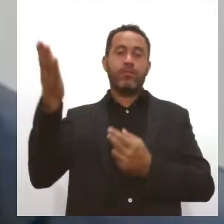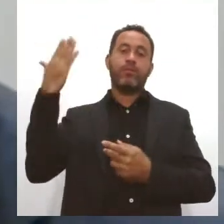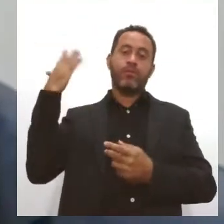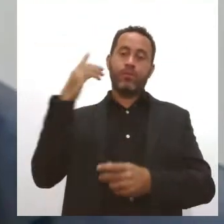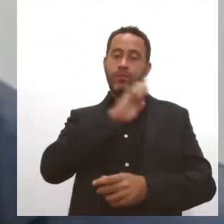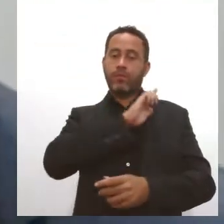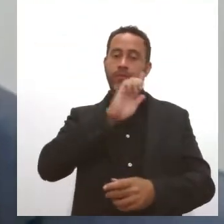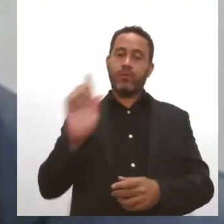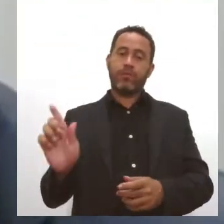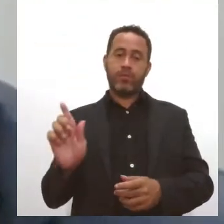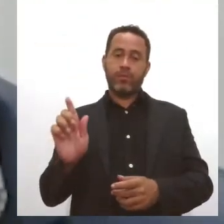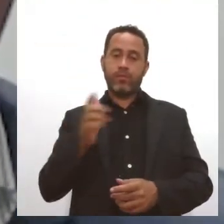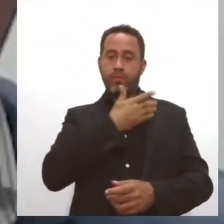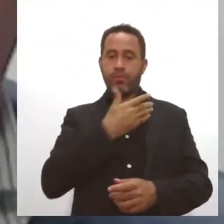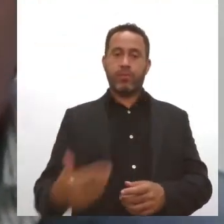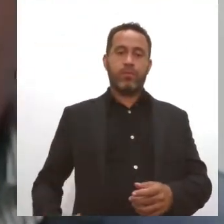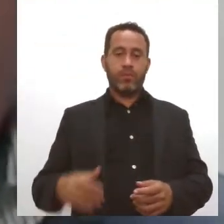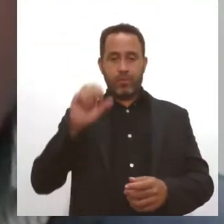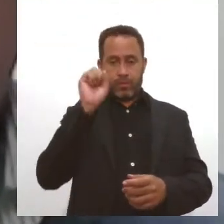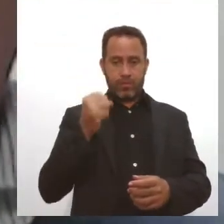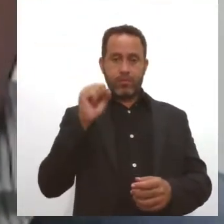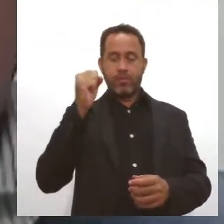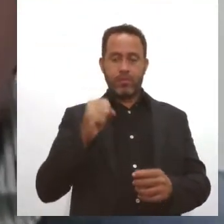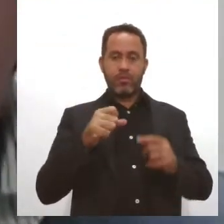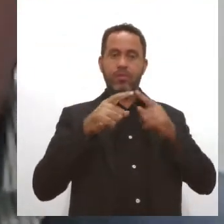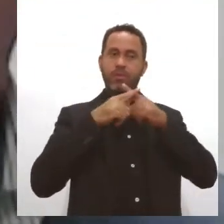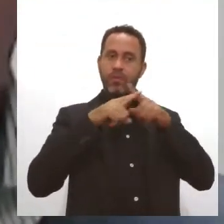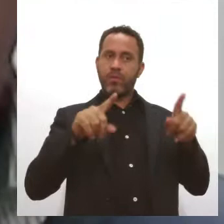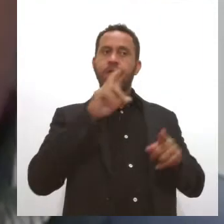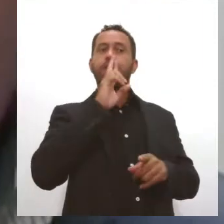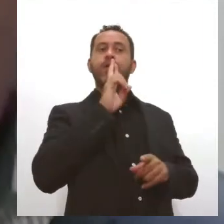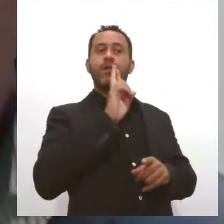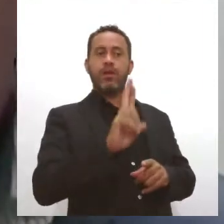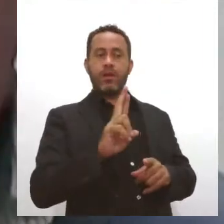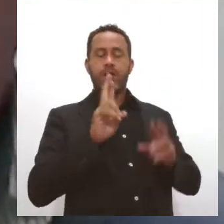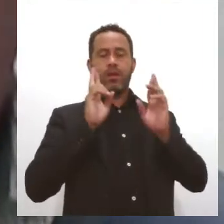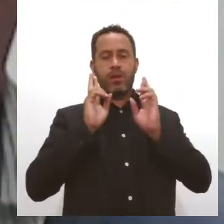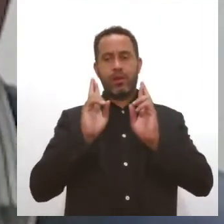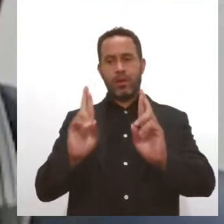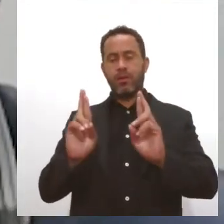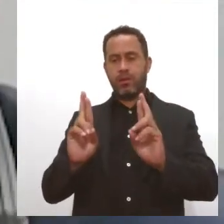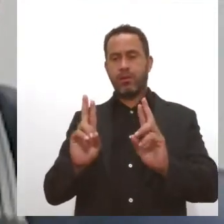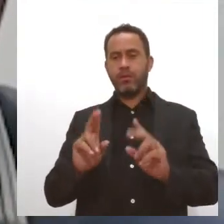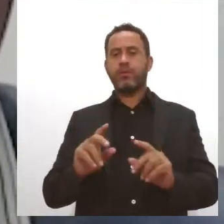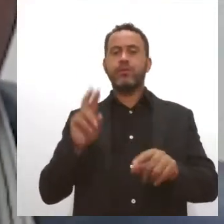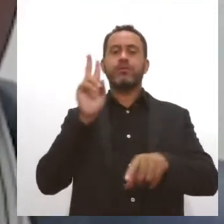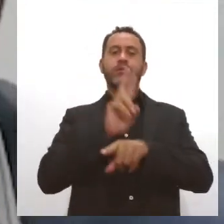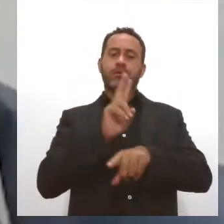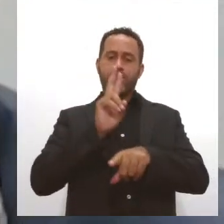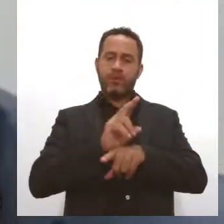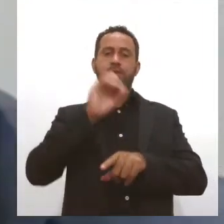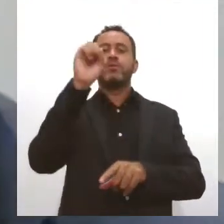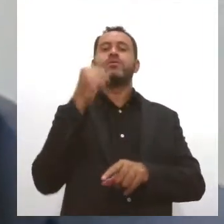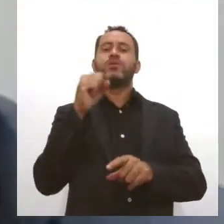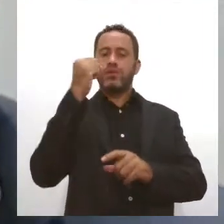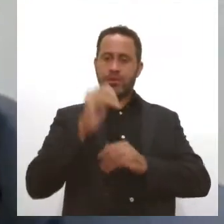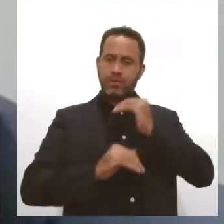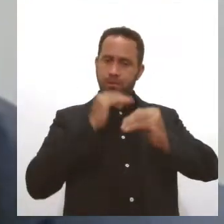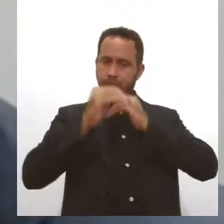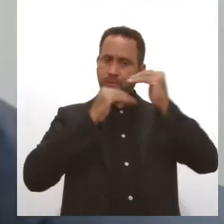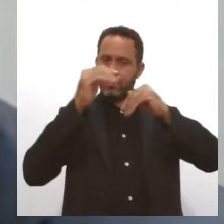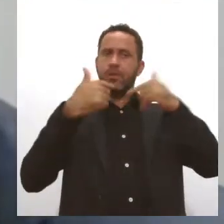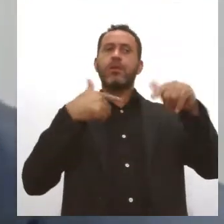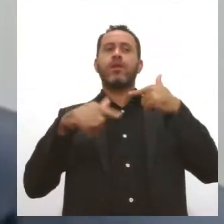governo do Estado de Sergipe. O deputado rebateu as críticas da deputada e defendeu que Sergipe tem desenvolvido ações